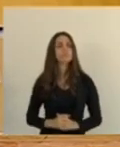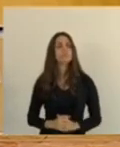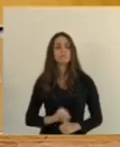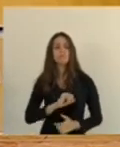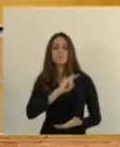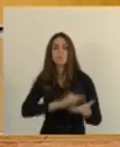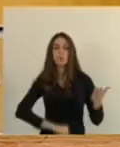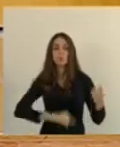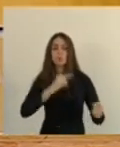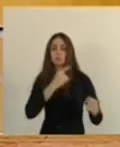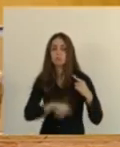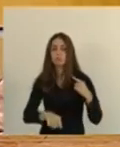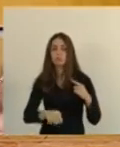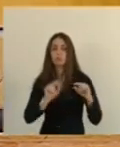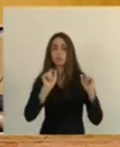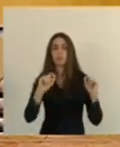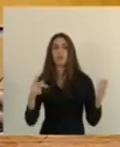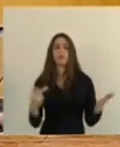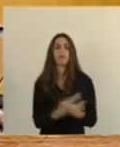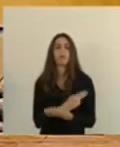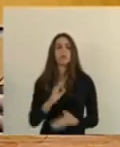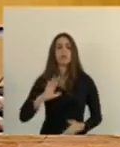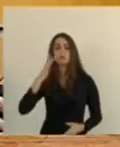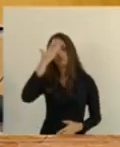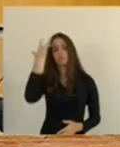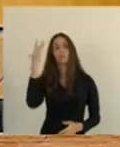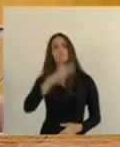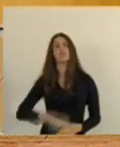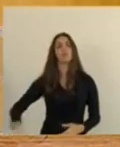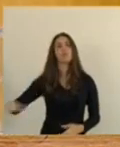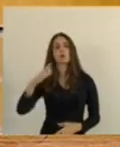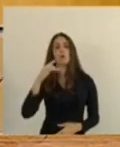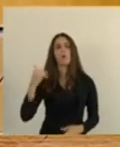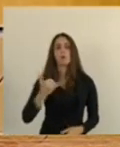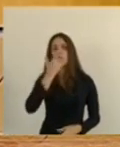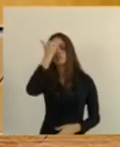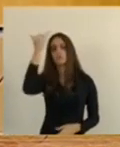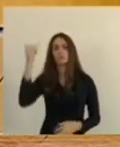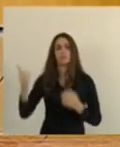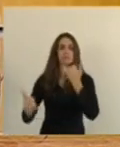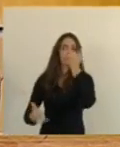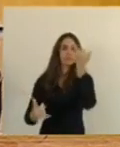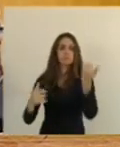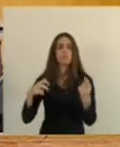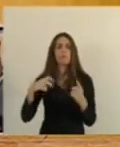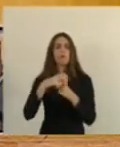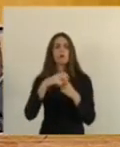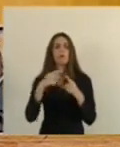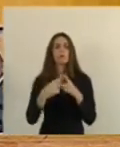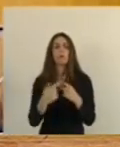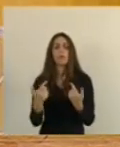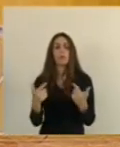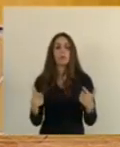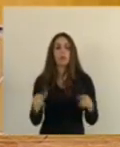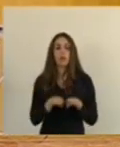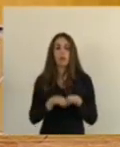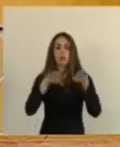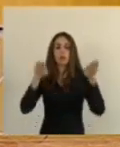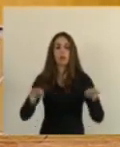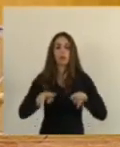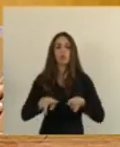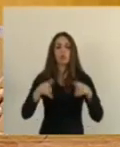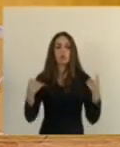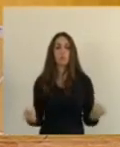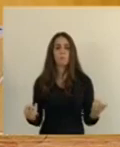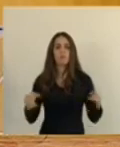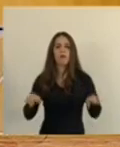está sendo cumprido, a imensa maioria dessas mortes acontecem onde ainda não está contemplado a duplicação da